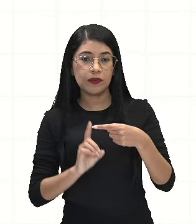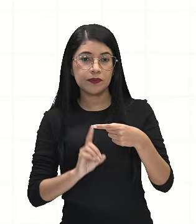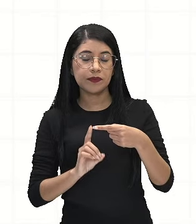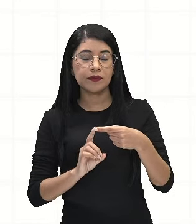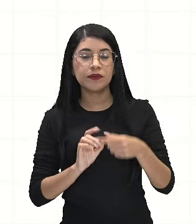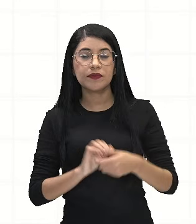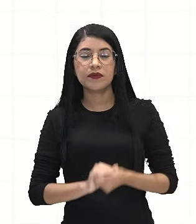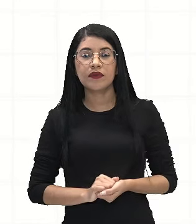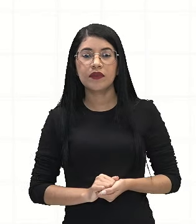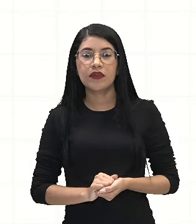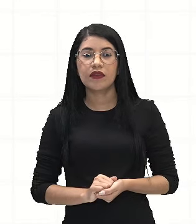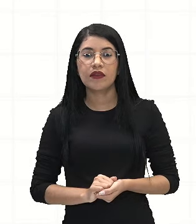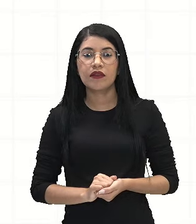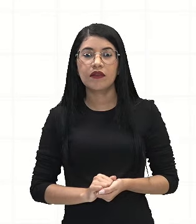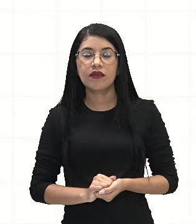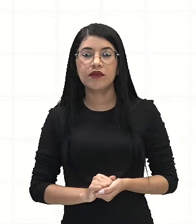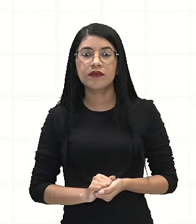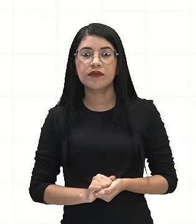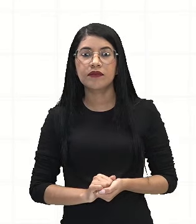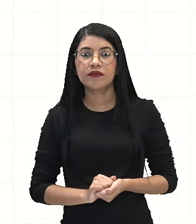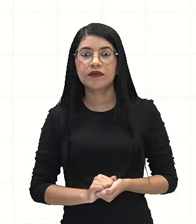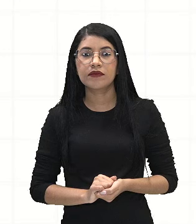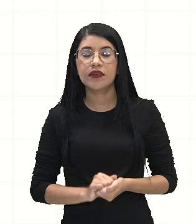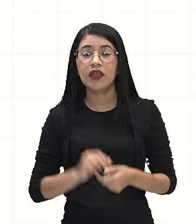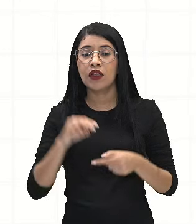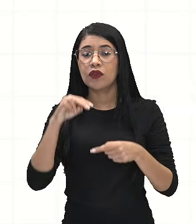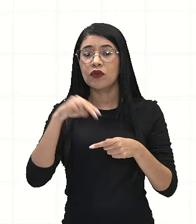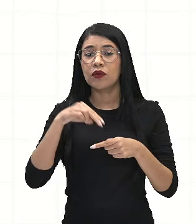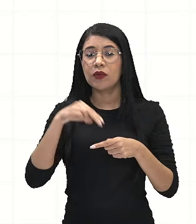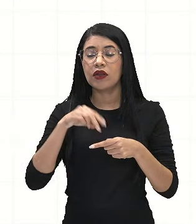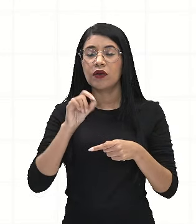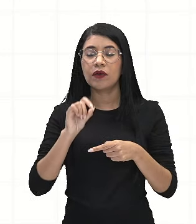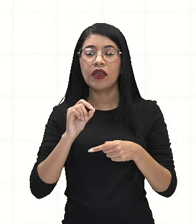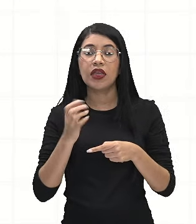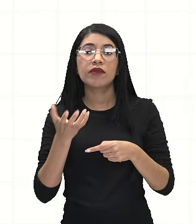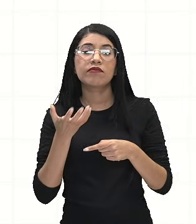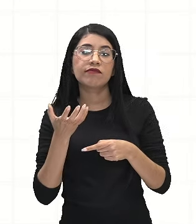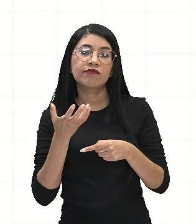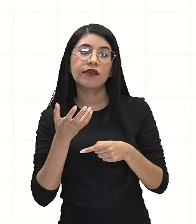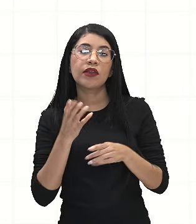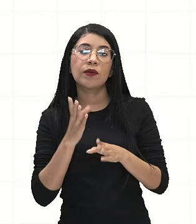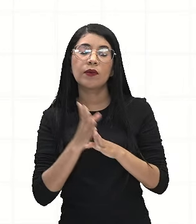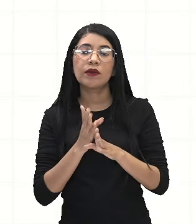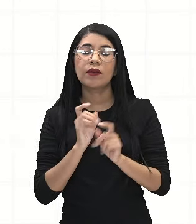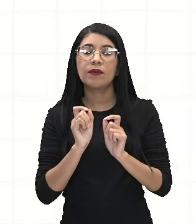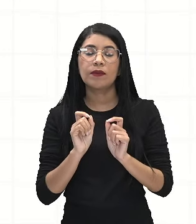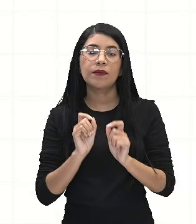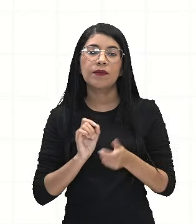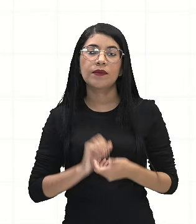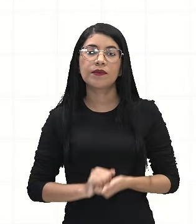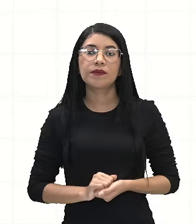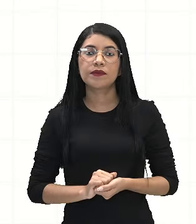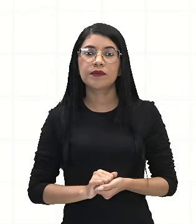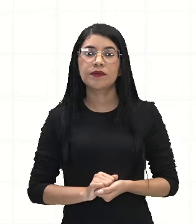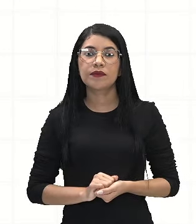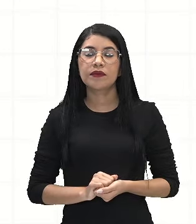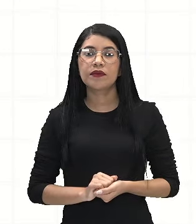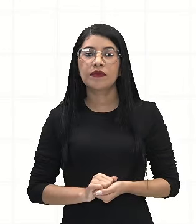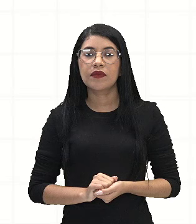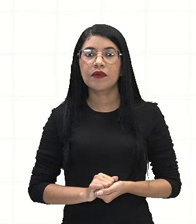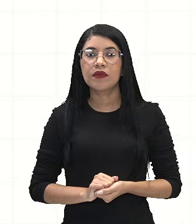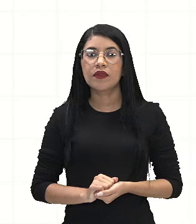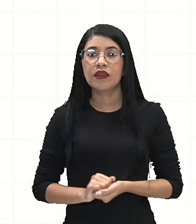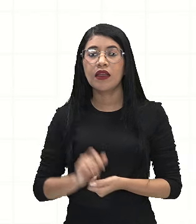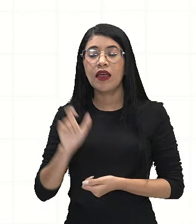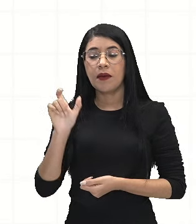E no numerador, a gente vai colocar exatamente o que a gente quer. O que a gente quer? A gente quer que a pessoa que